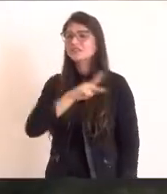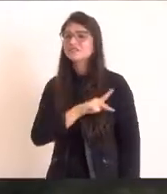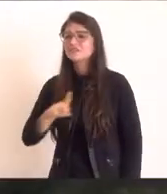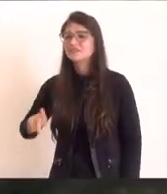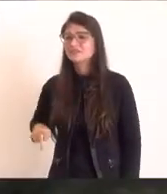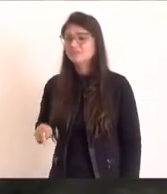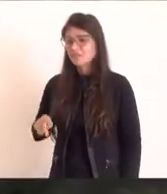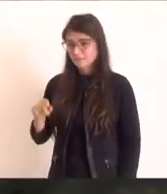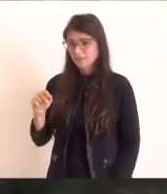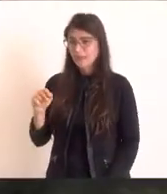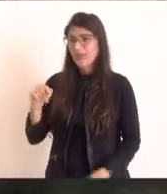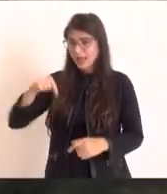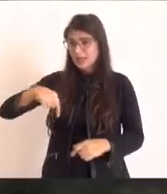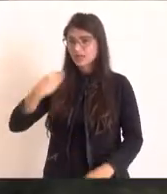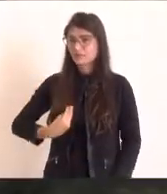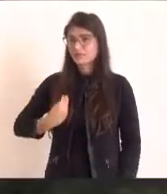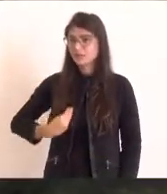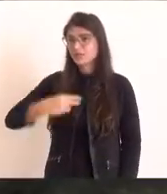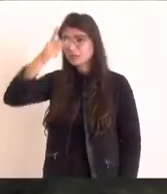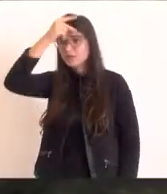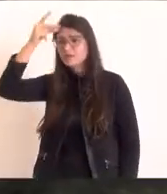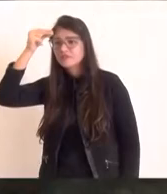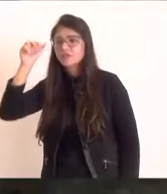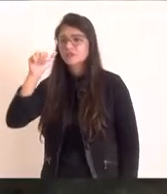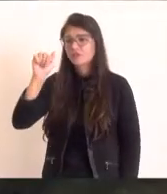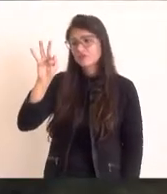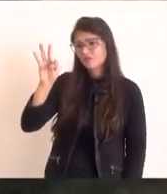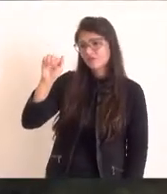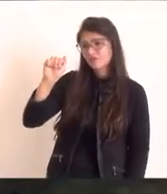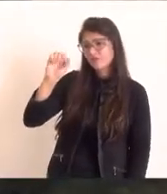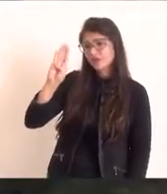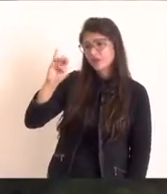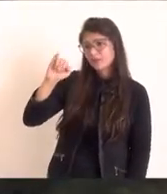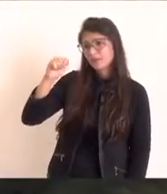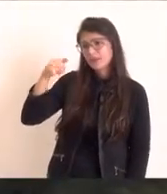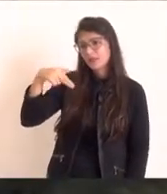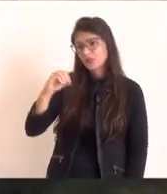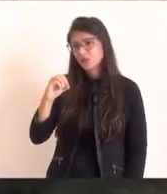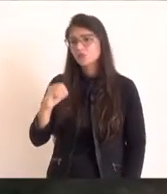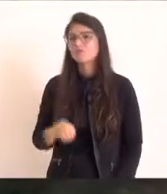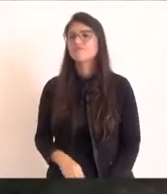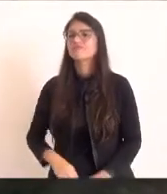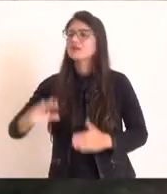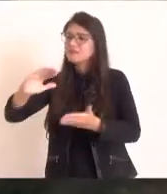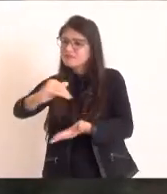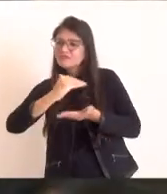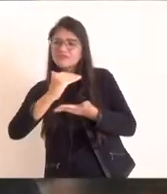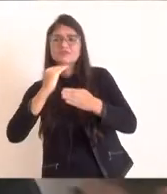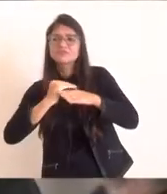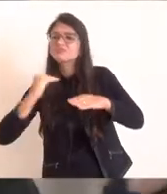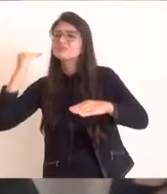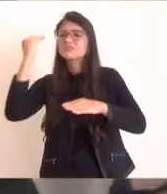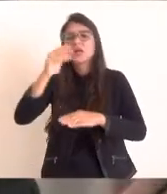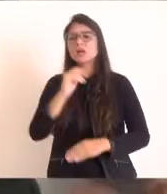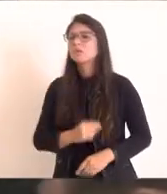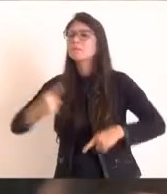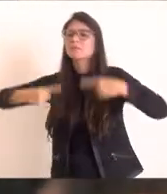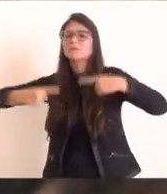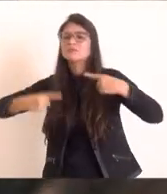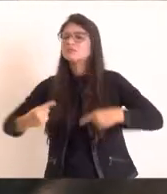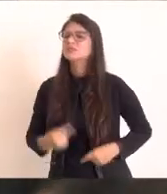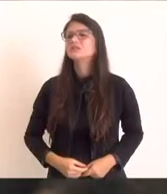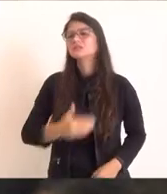Maricá, durante essa parte de pandemia toda, foi o Fundo Soberano, foi o Fundo Soberano com as políticas públicas